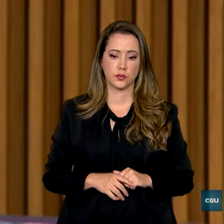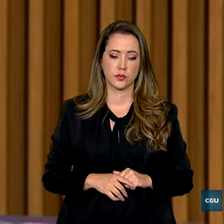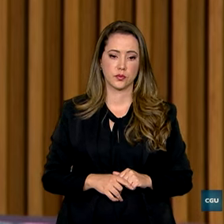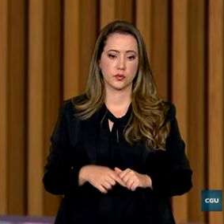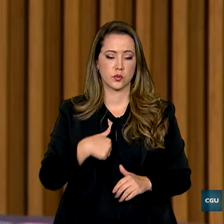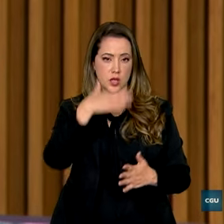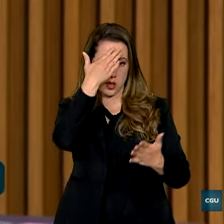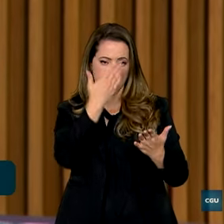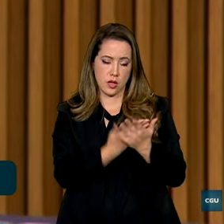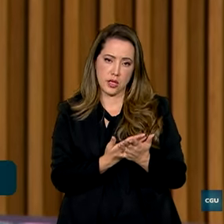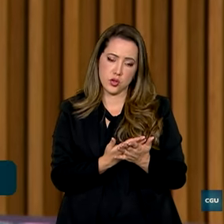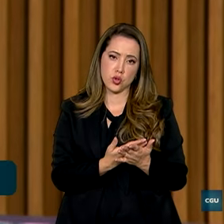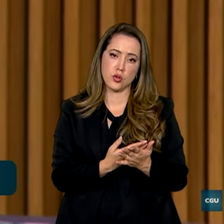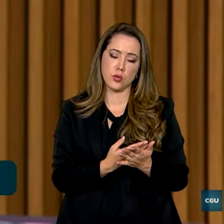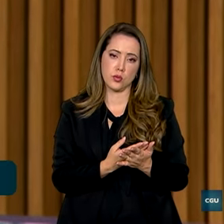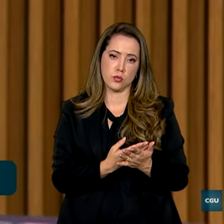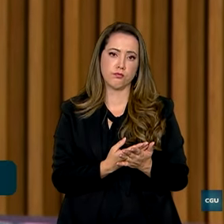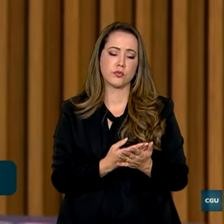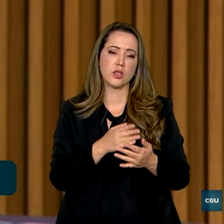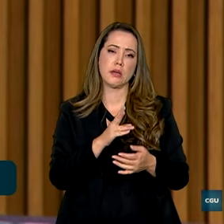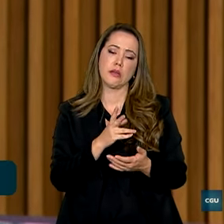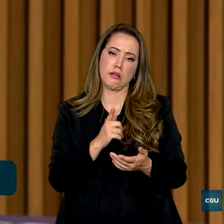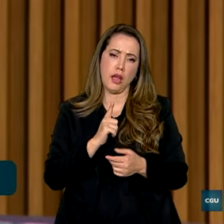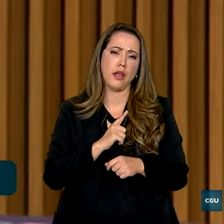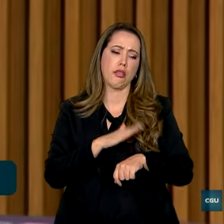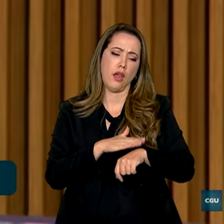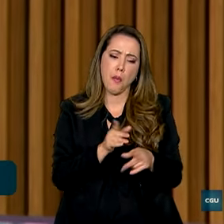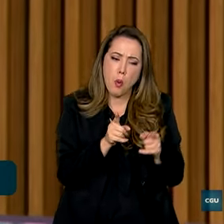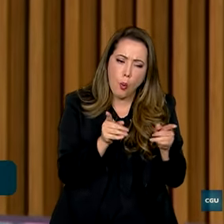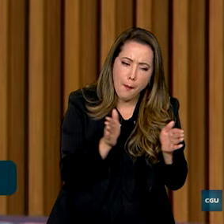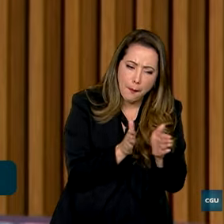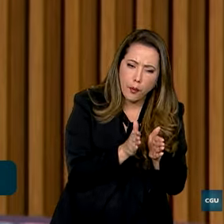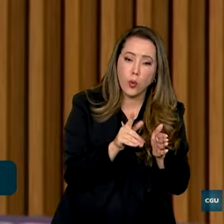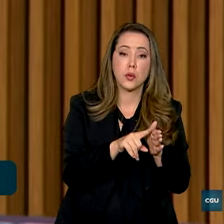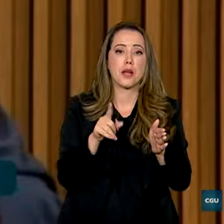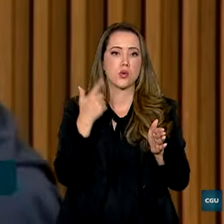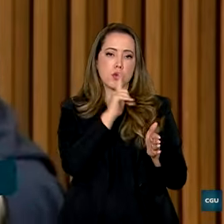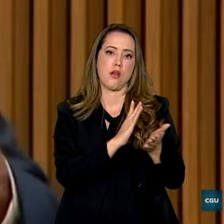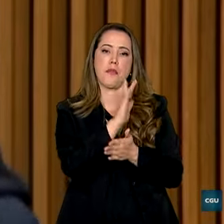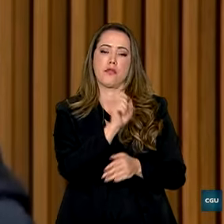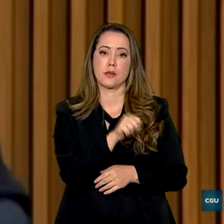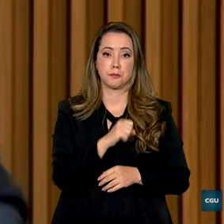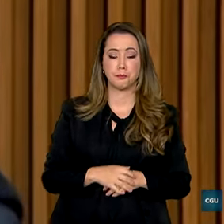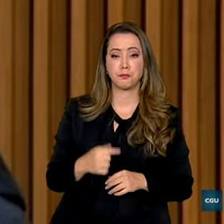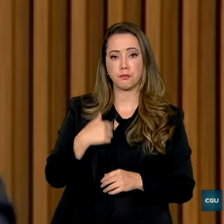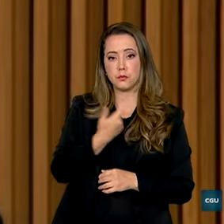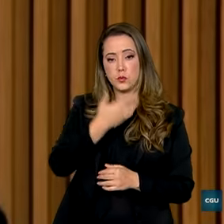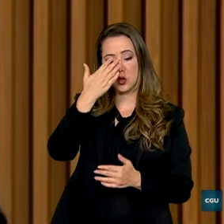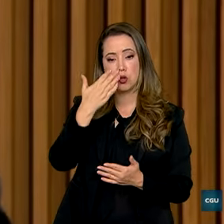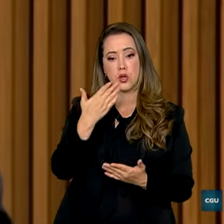confiante de que, apesar dos prazos apertados, é bastante possível que isso aconteça. Nós temos aí que